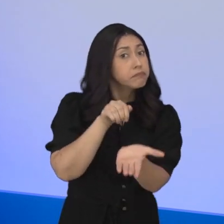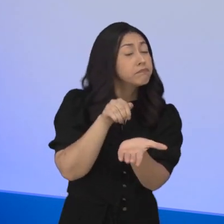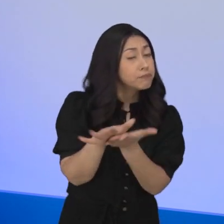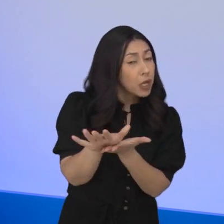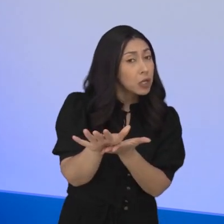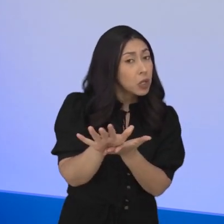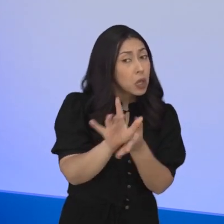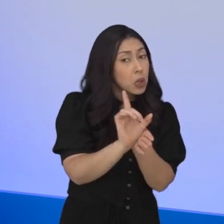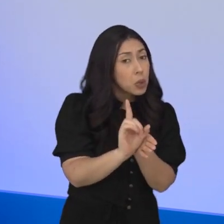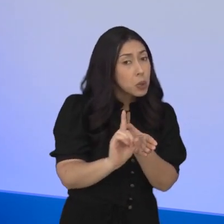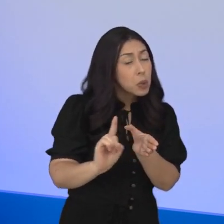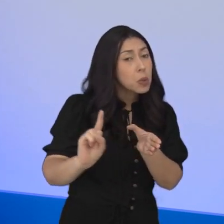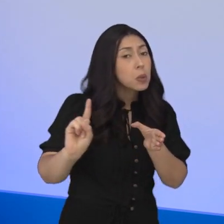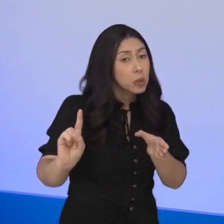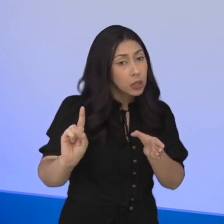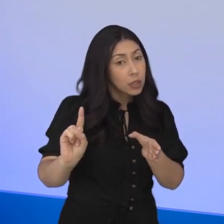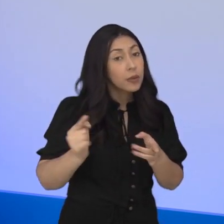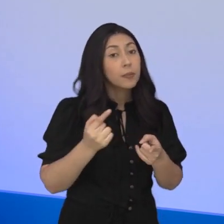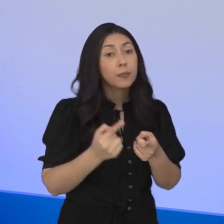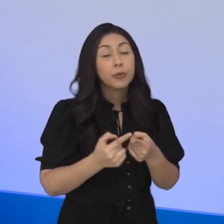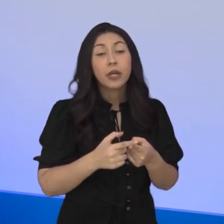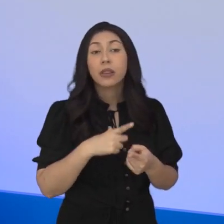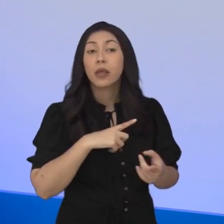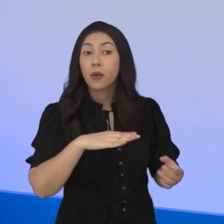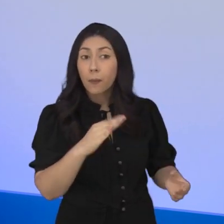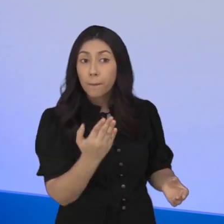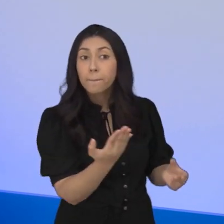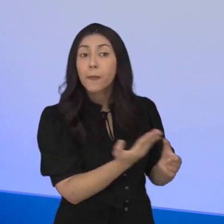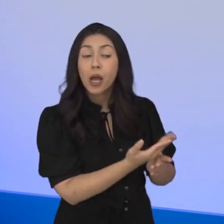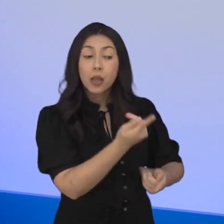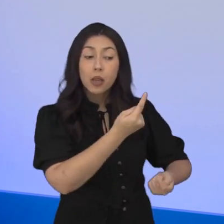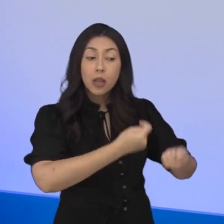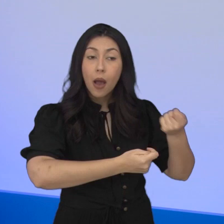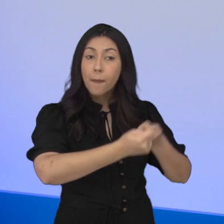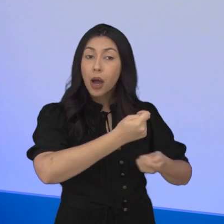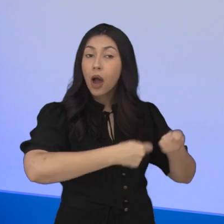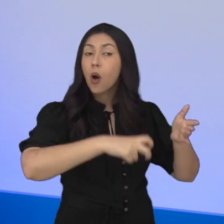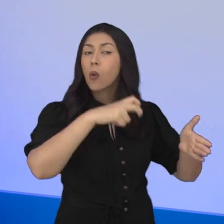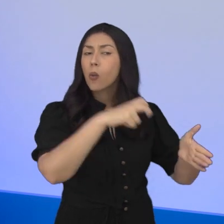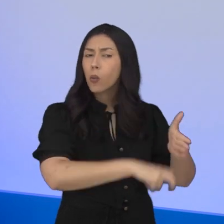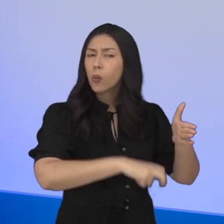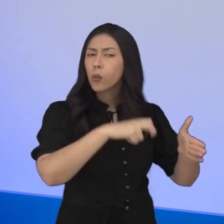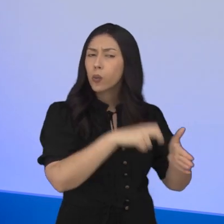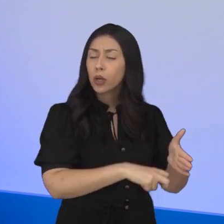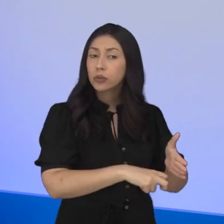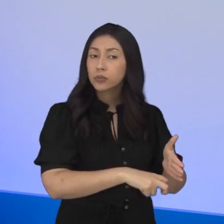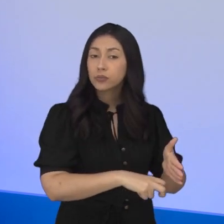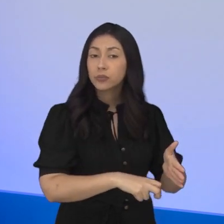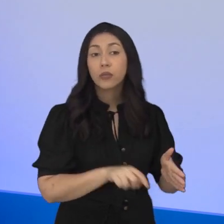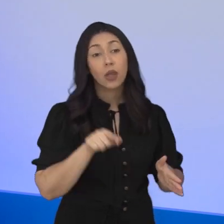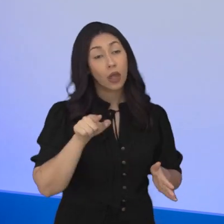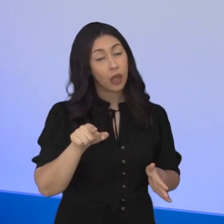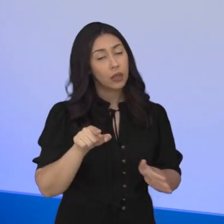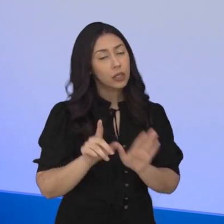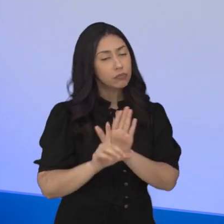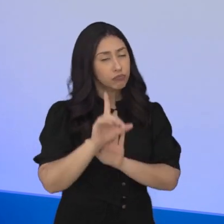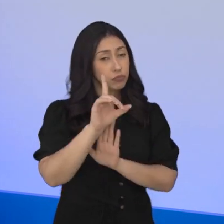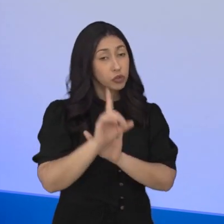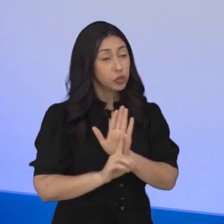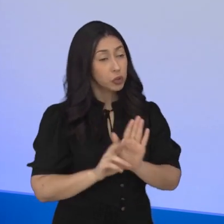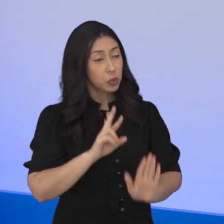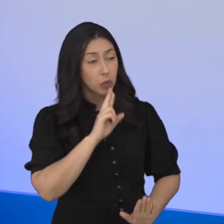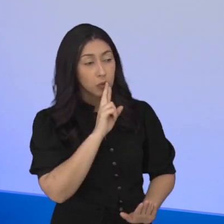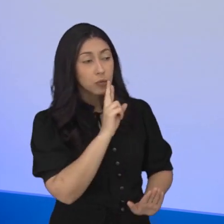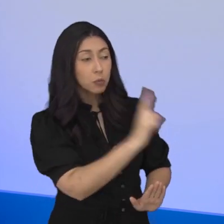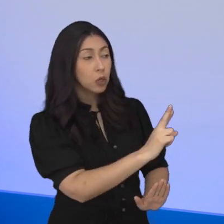exonerado mediante um processo administrativo disciplinar em que é garantido a ele o contraditório, a ampla